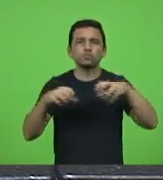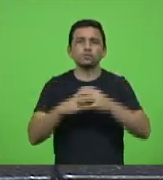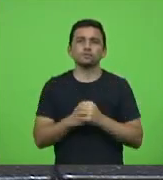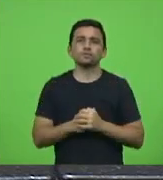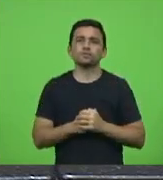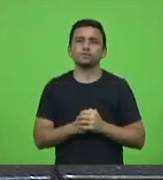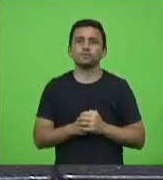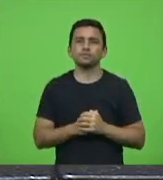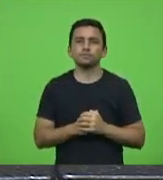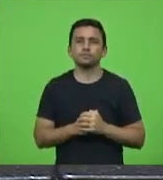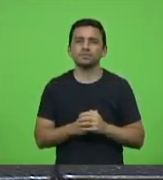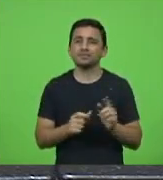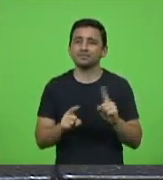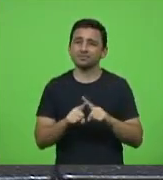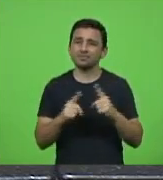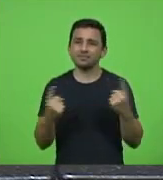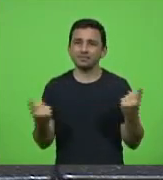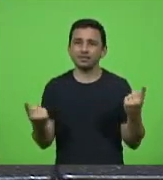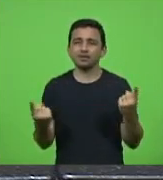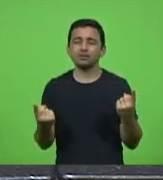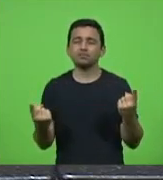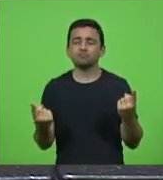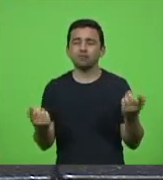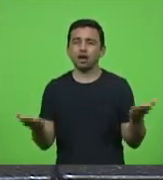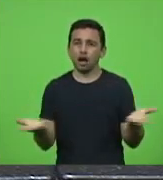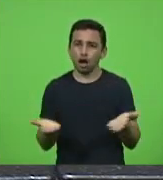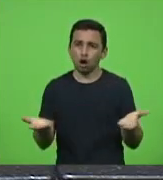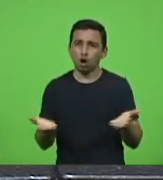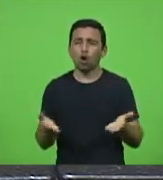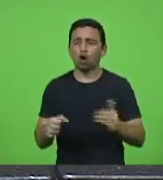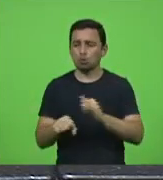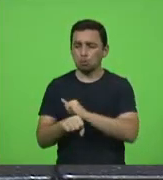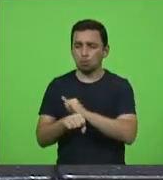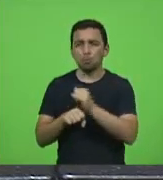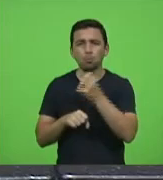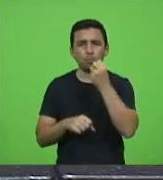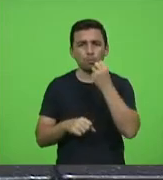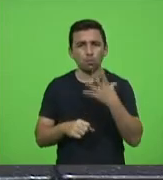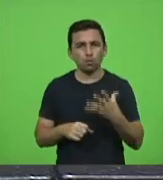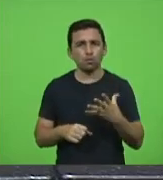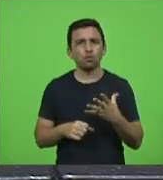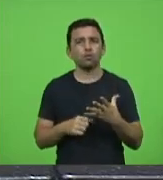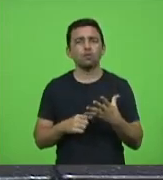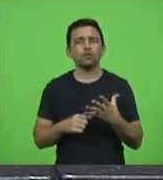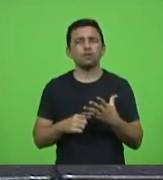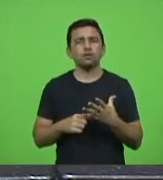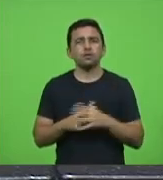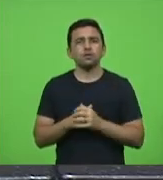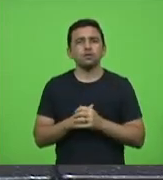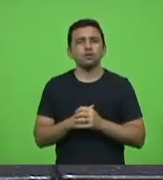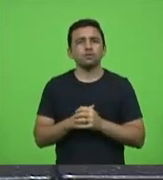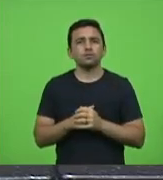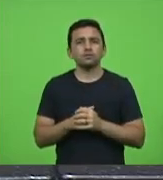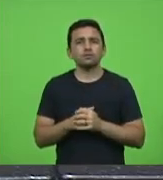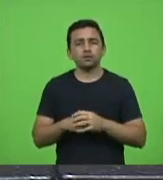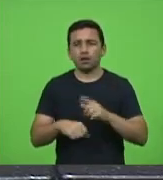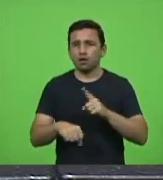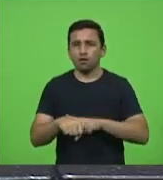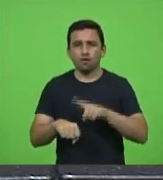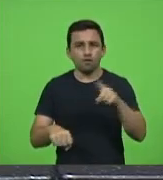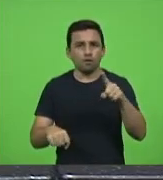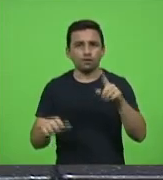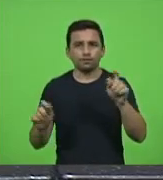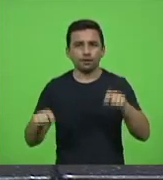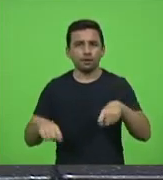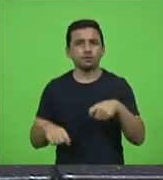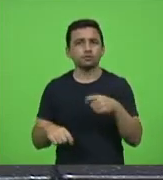então essa é uma providência importante por isso também assim que recebemos a medida provisória já imediatamente